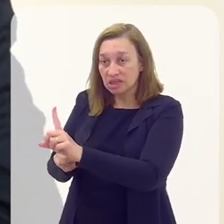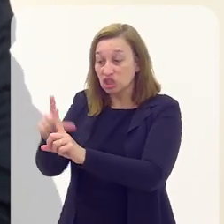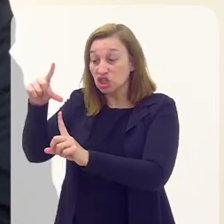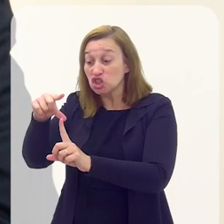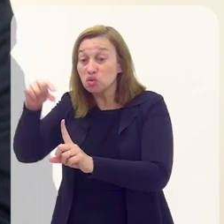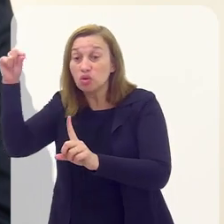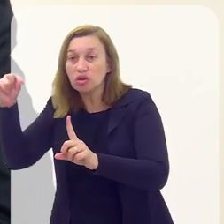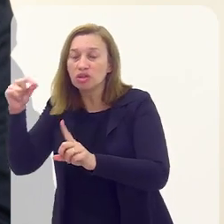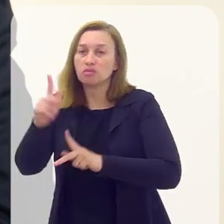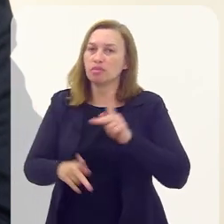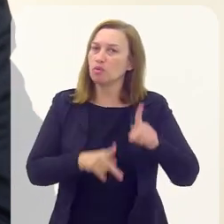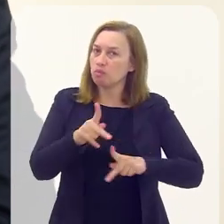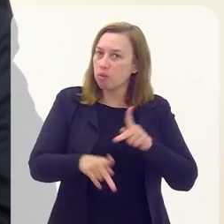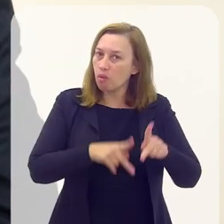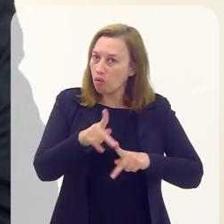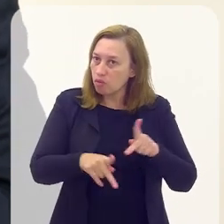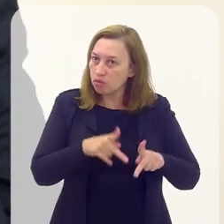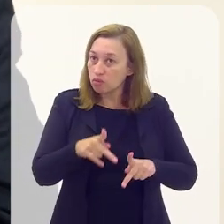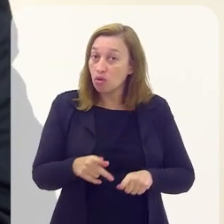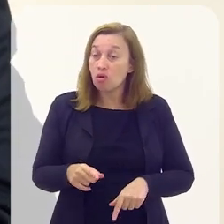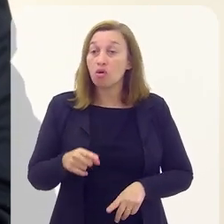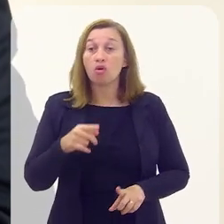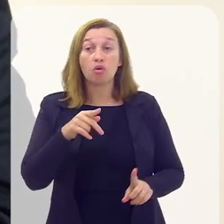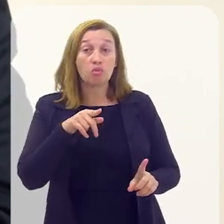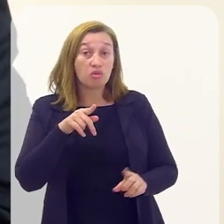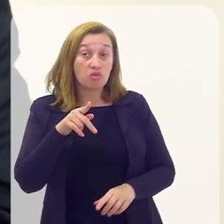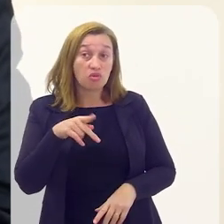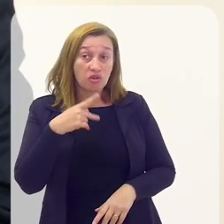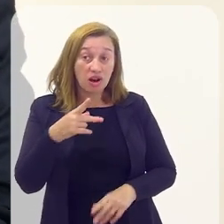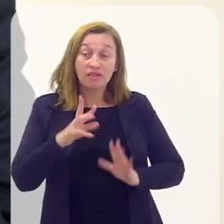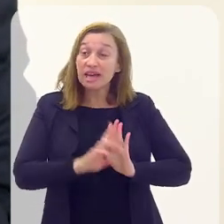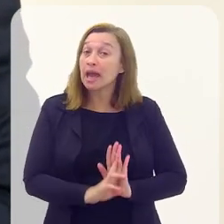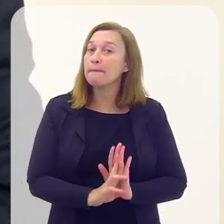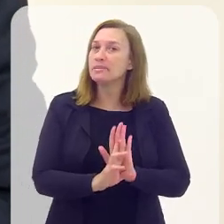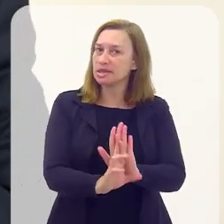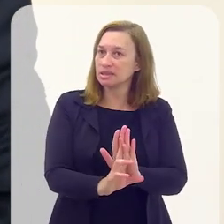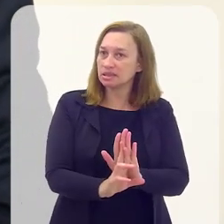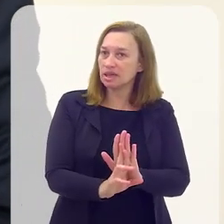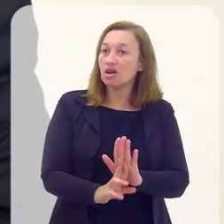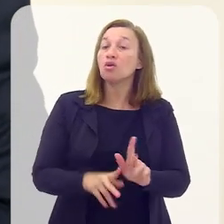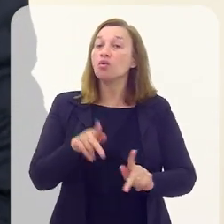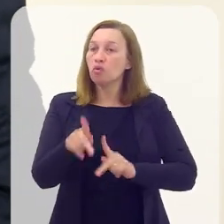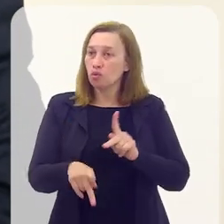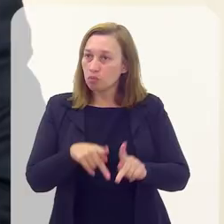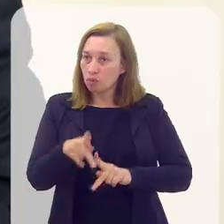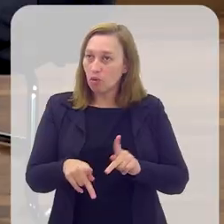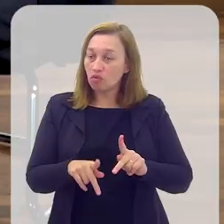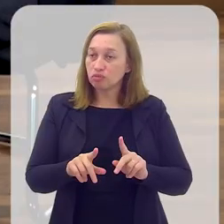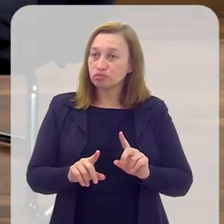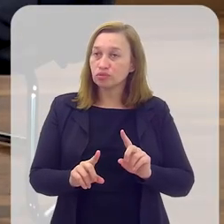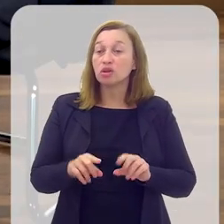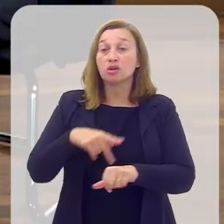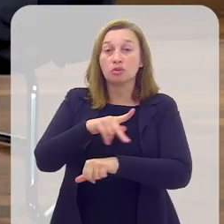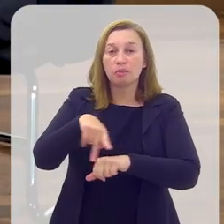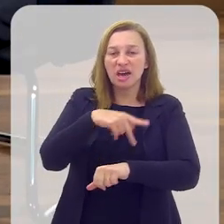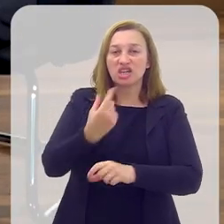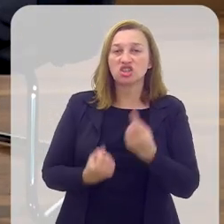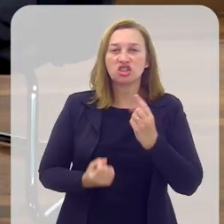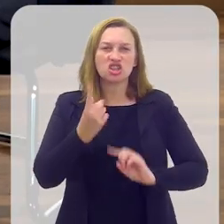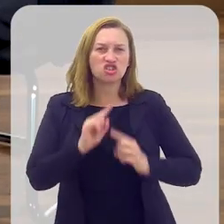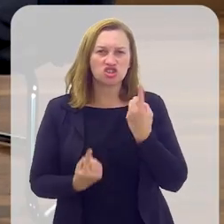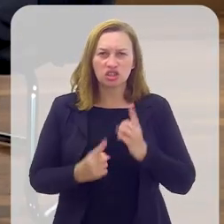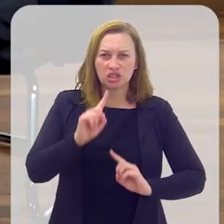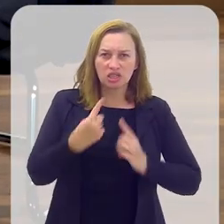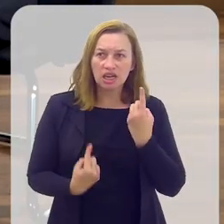pelo povo, um presidente como ele mesmo dizia, um presidente que representava o povo chileno e os anseios do povo